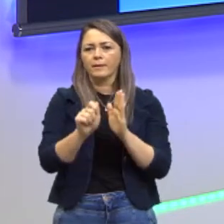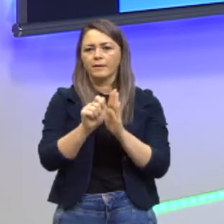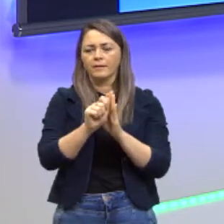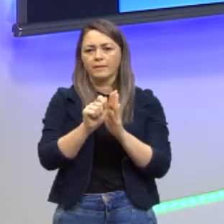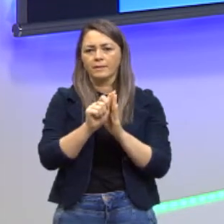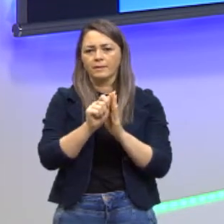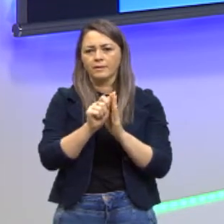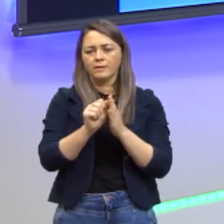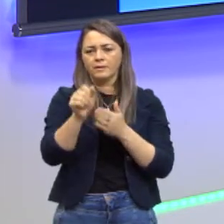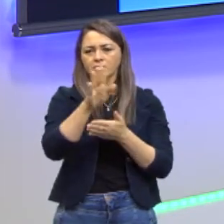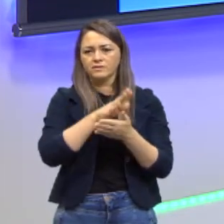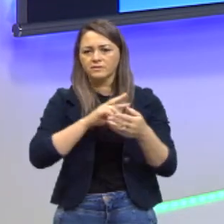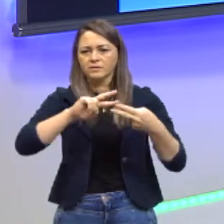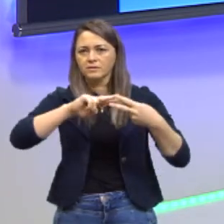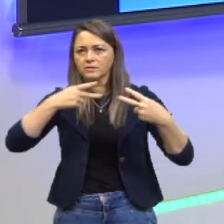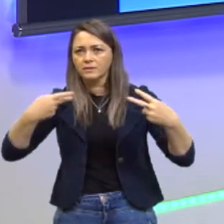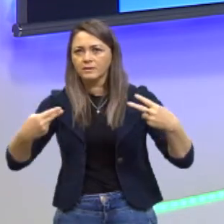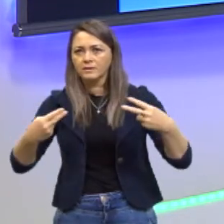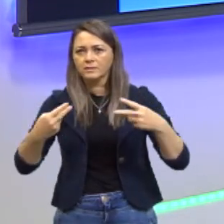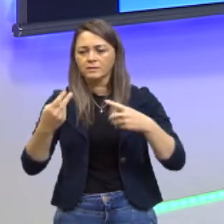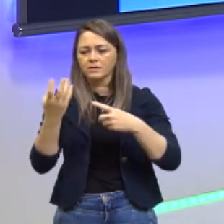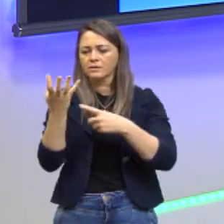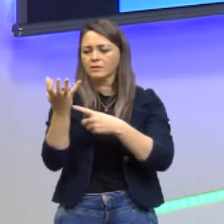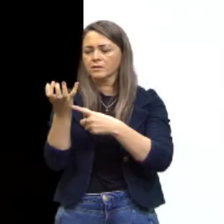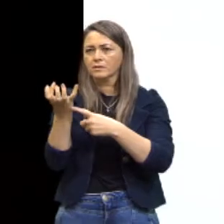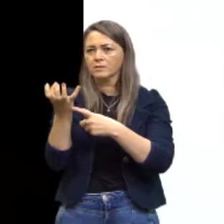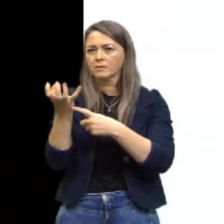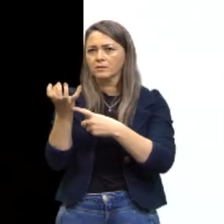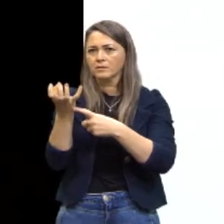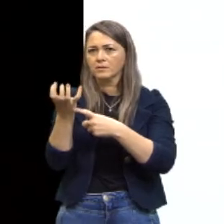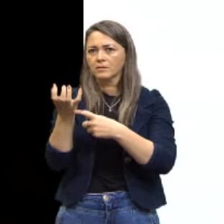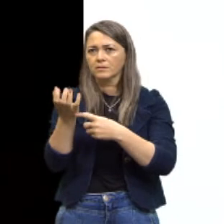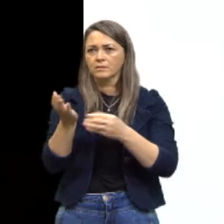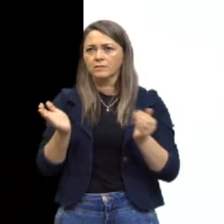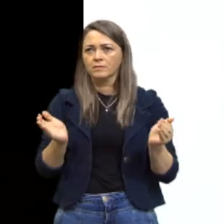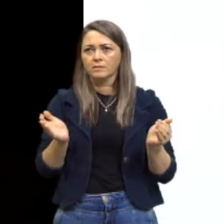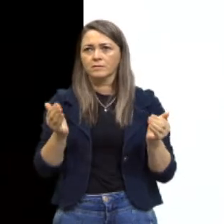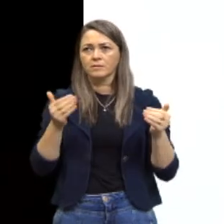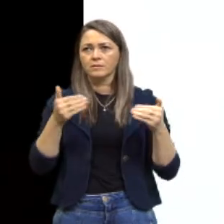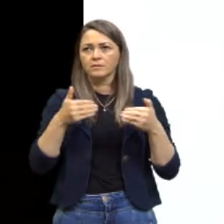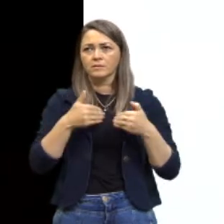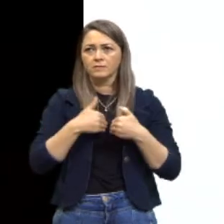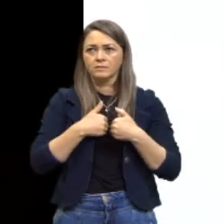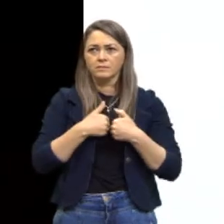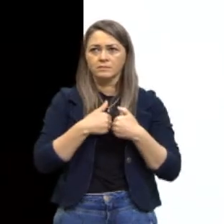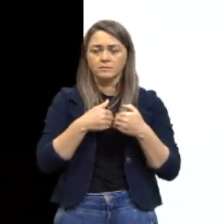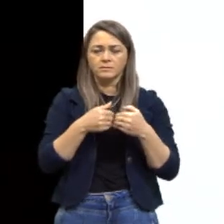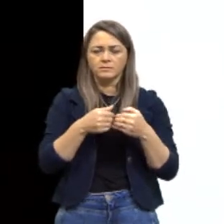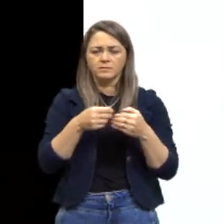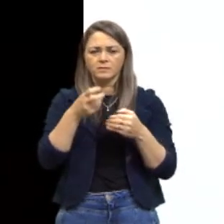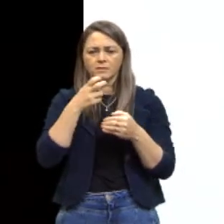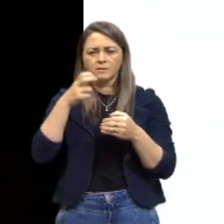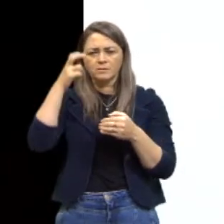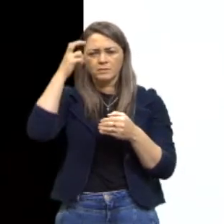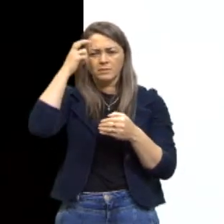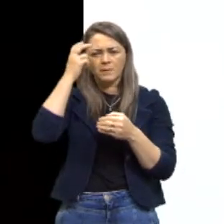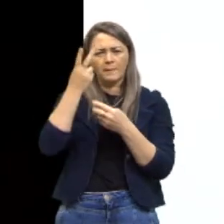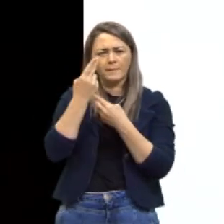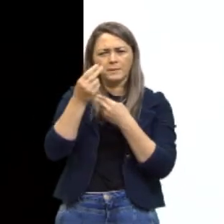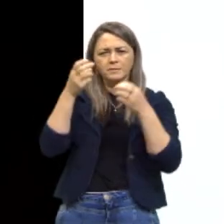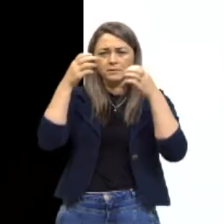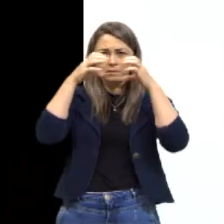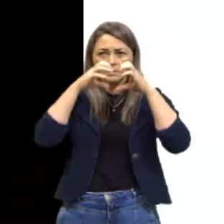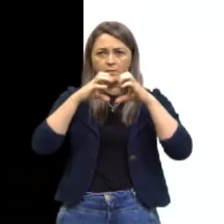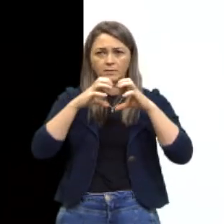atividade genética neural do neurônio autista em um meio de cultura semelhante ao cérebro. Letra B,